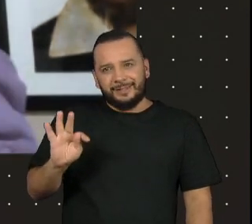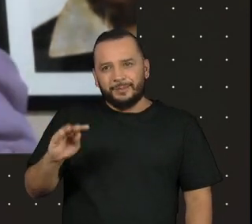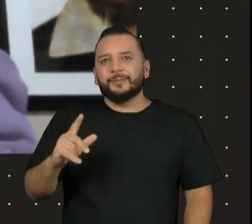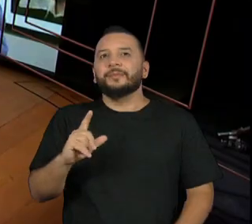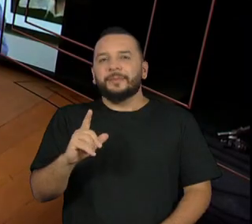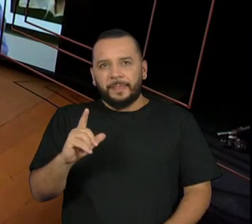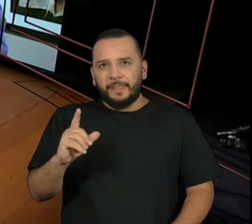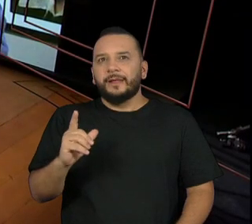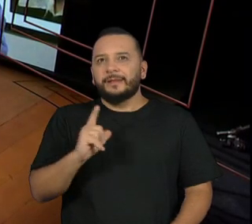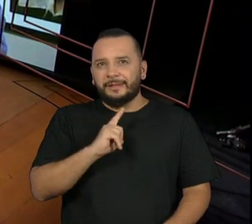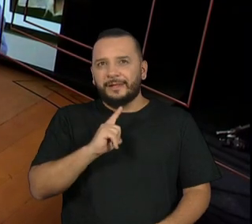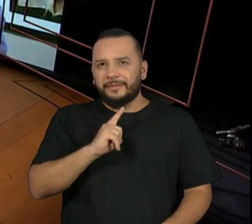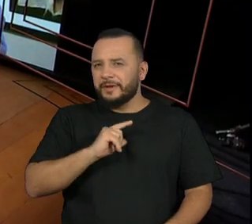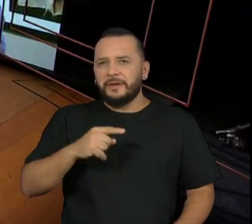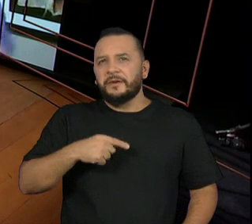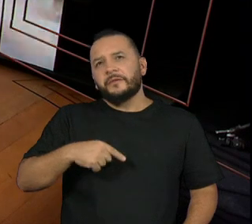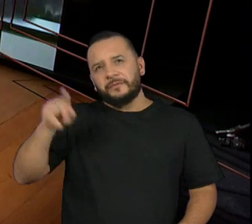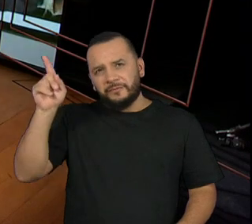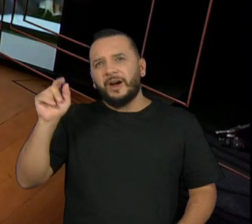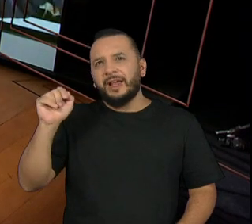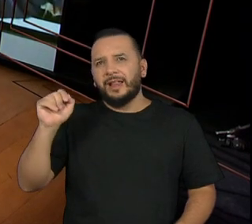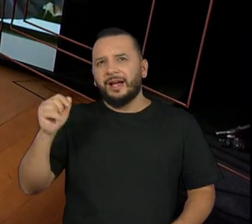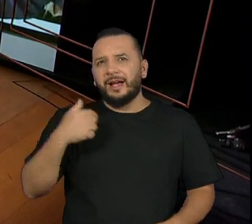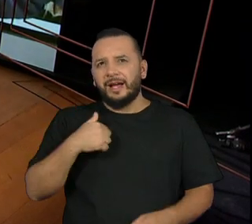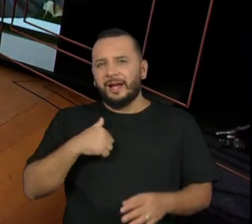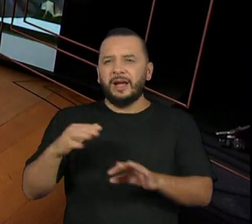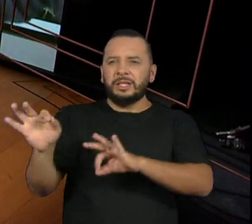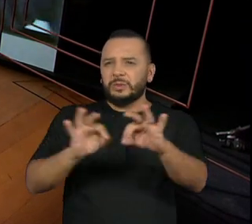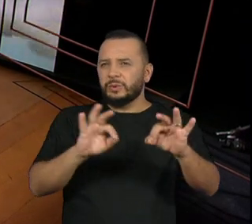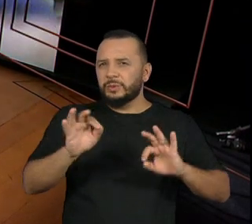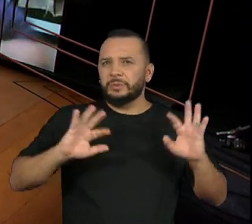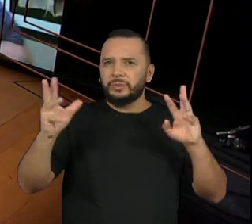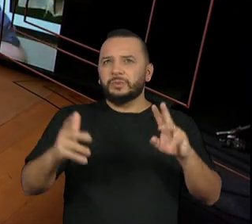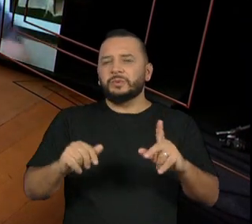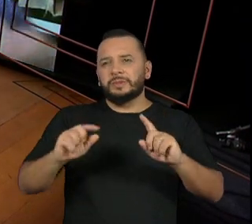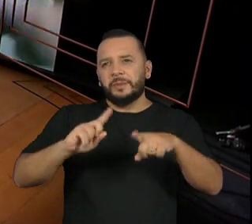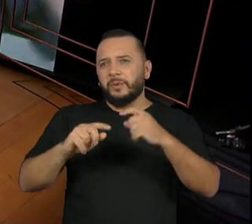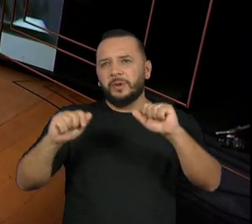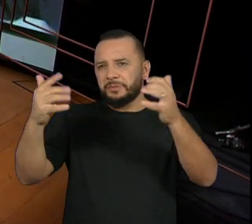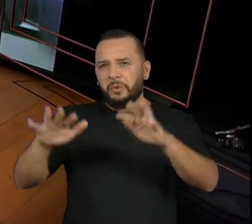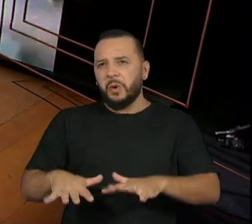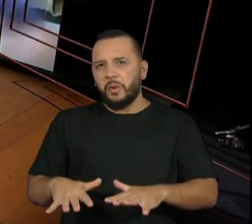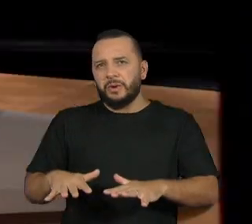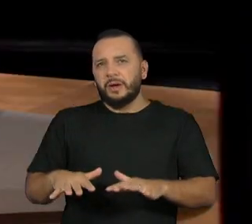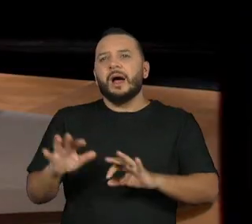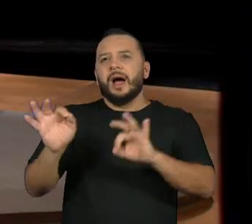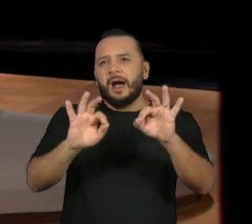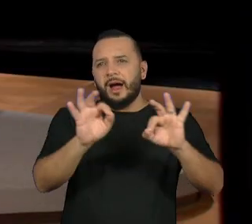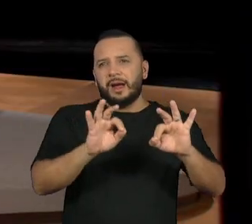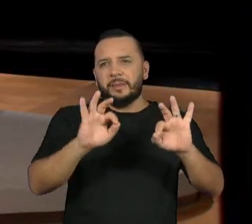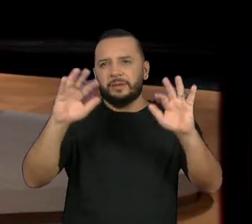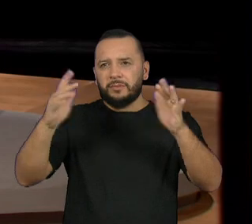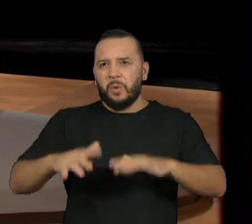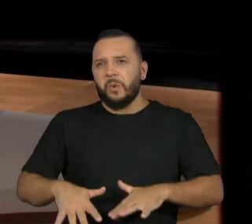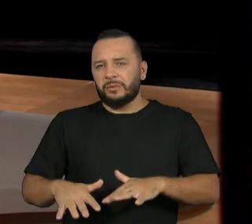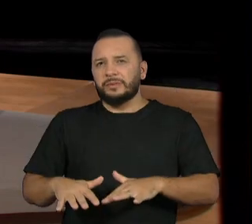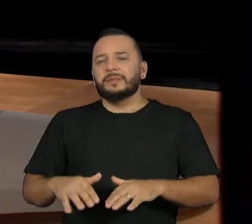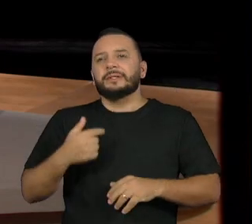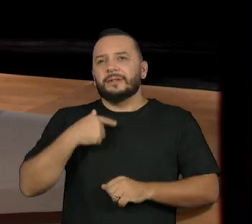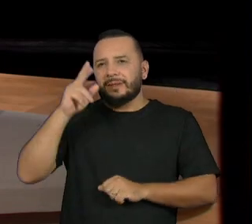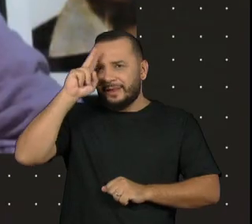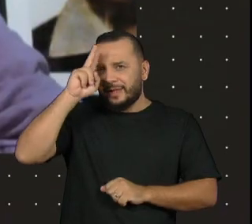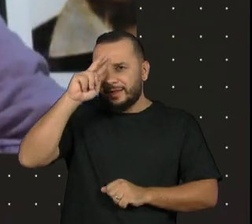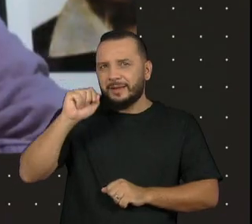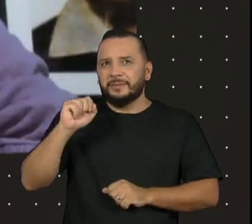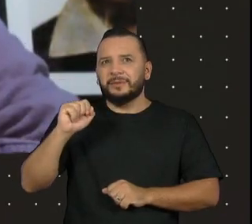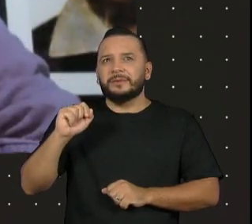coisa... Armas, o esquema que ele entrou a fazer, na seguinte, desmonta tudo. Armas, desmonta. eu me lembro que na época